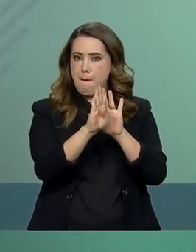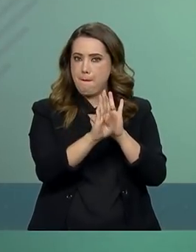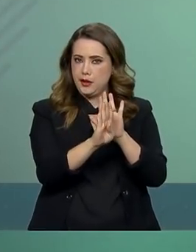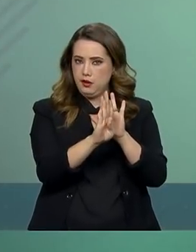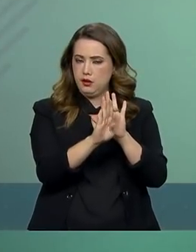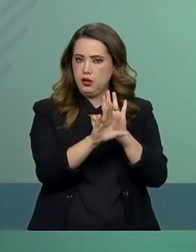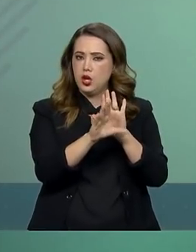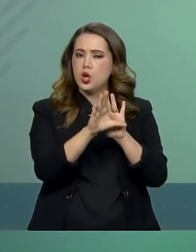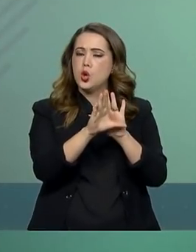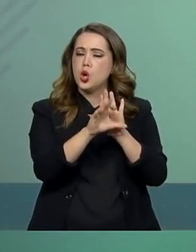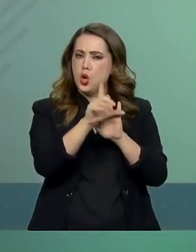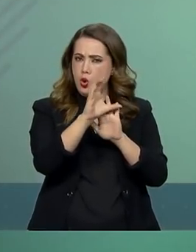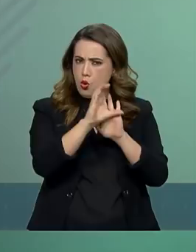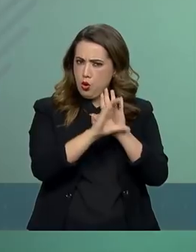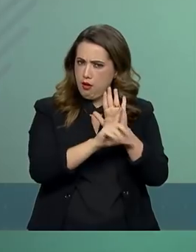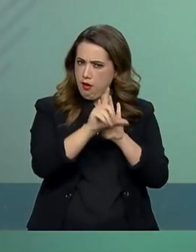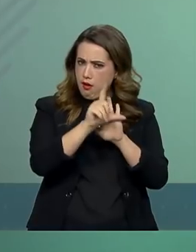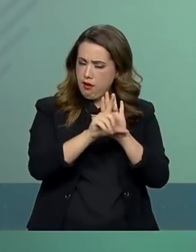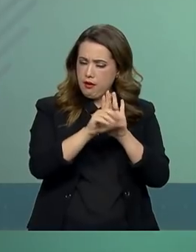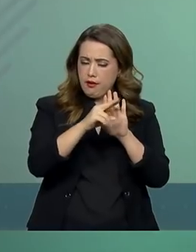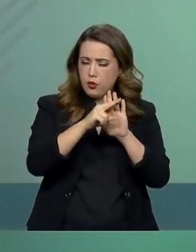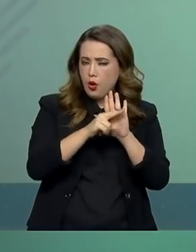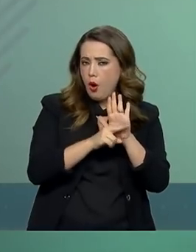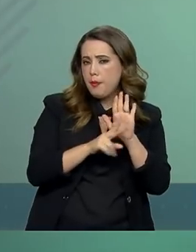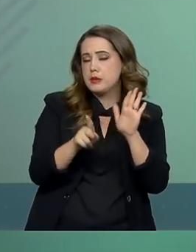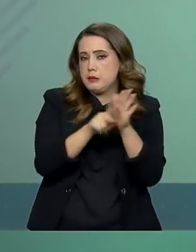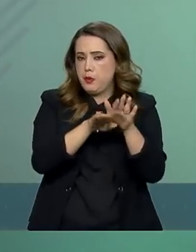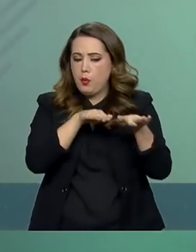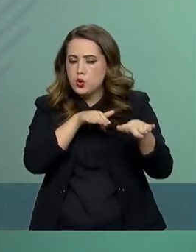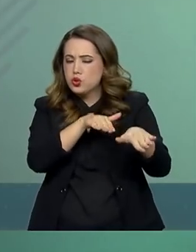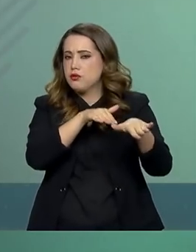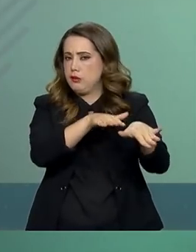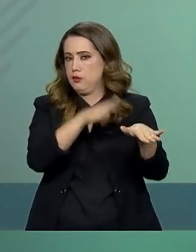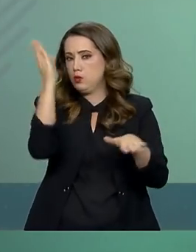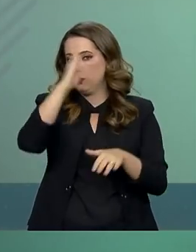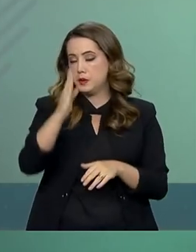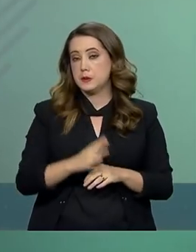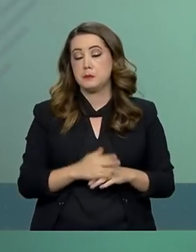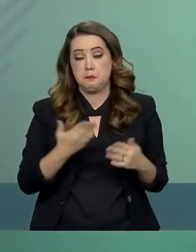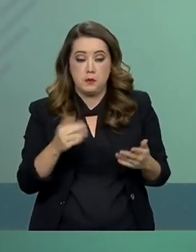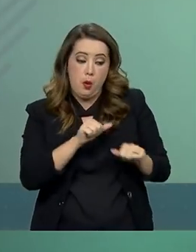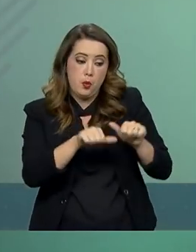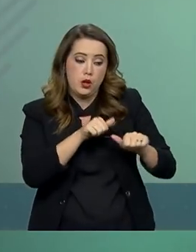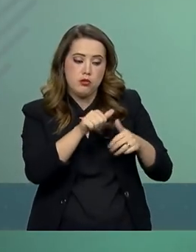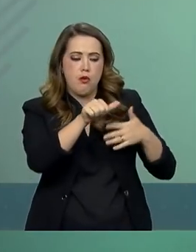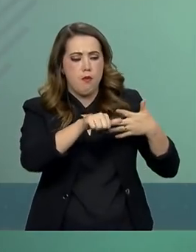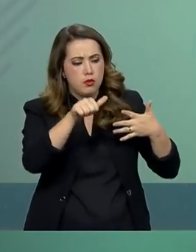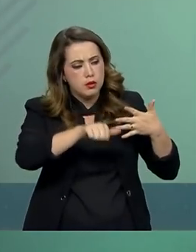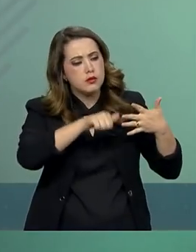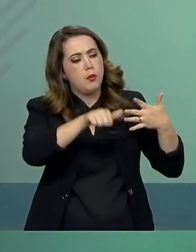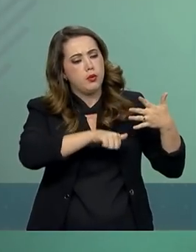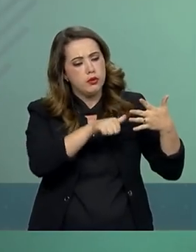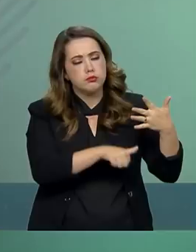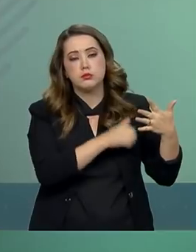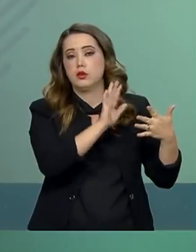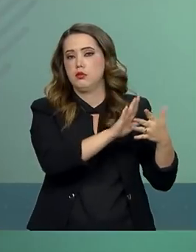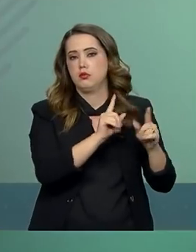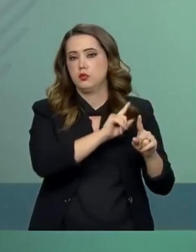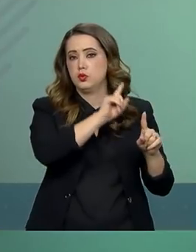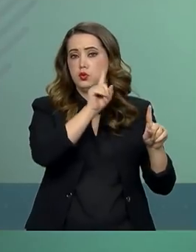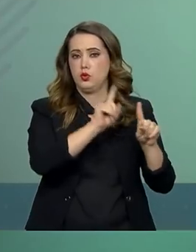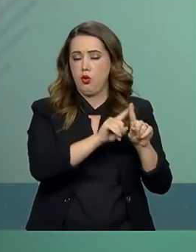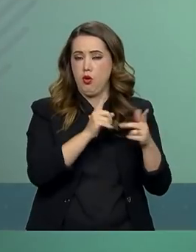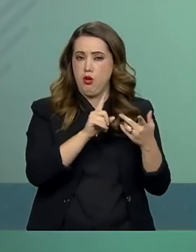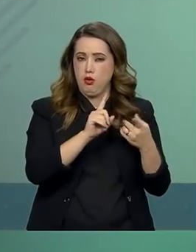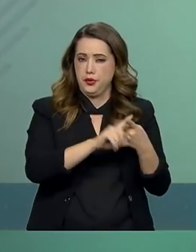contém diversas modificações cabendo destacar. Normas aclarando os poderes do CONTRAN